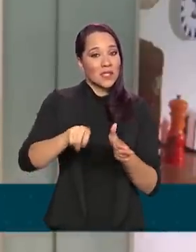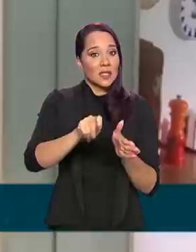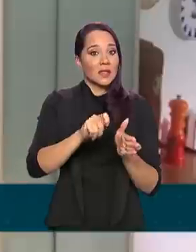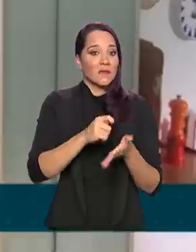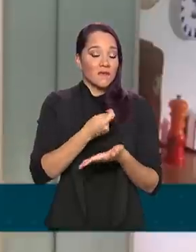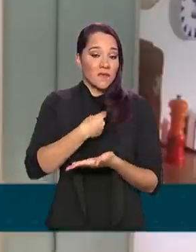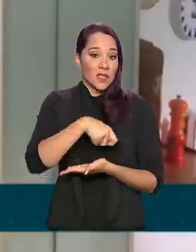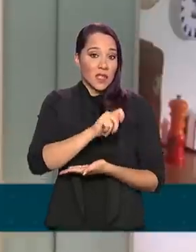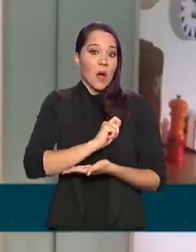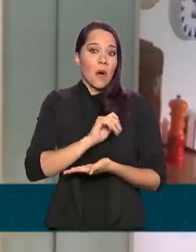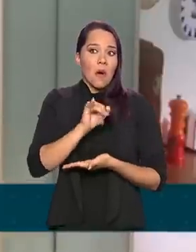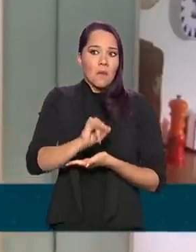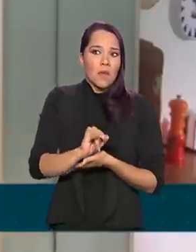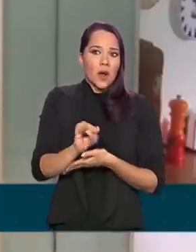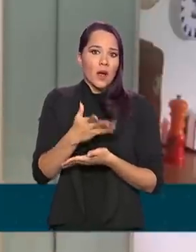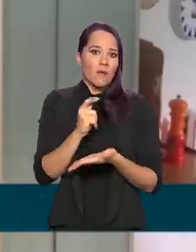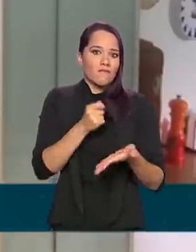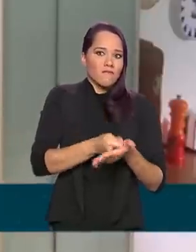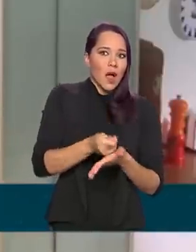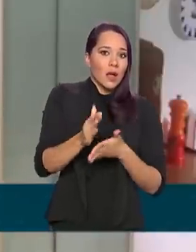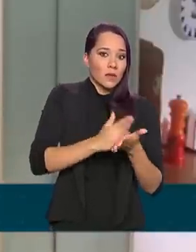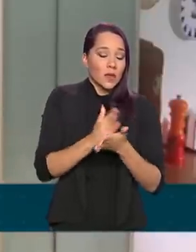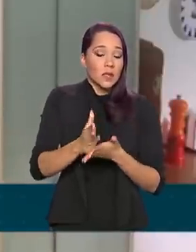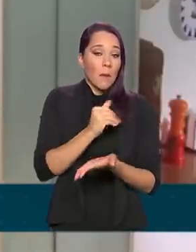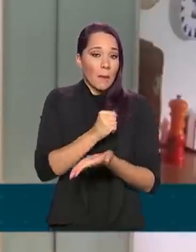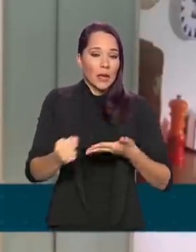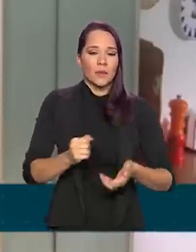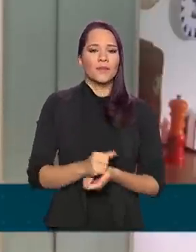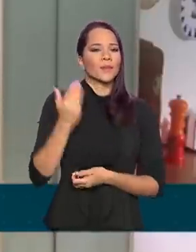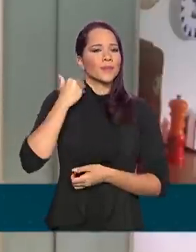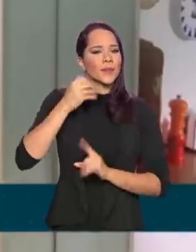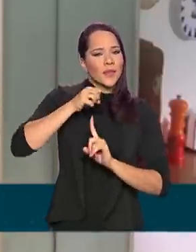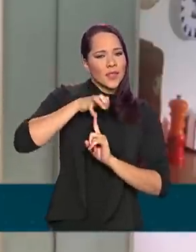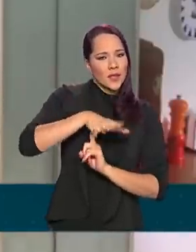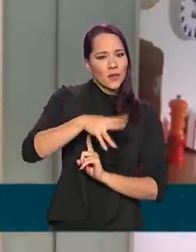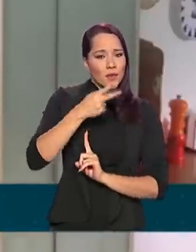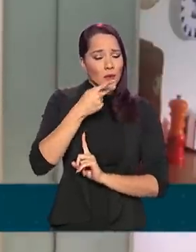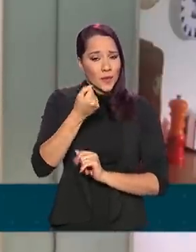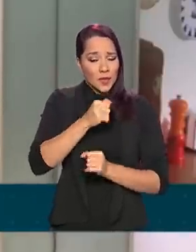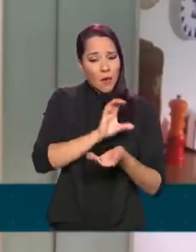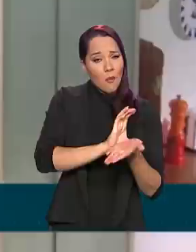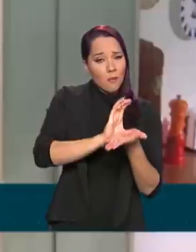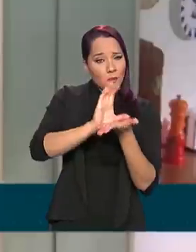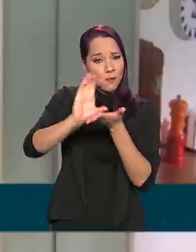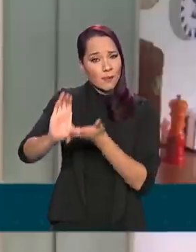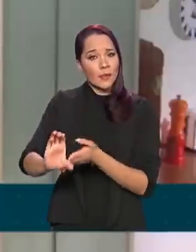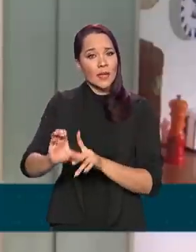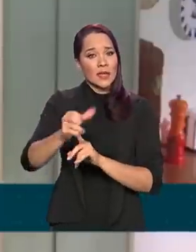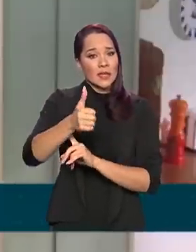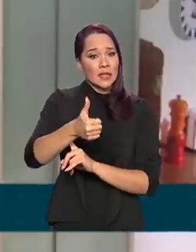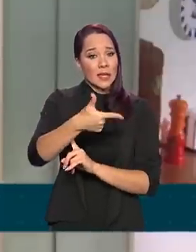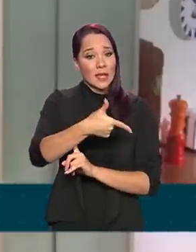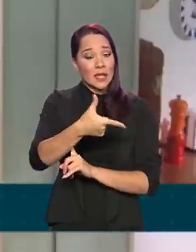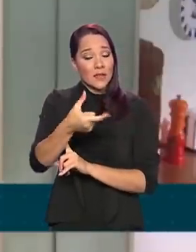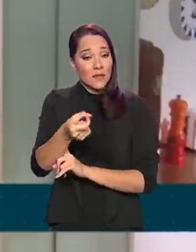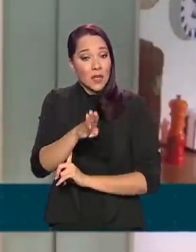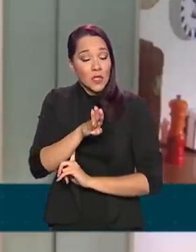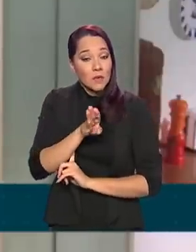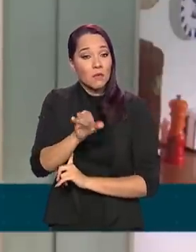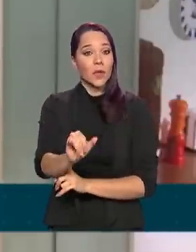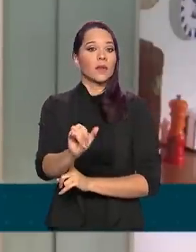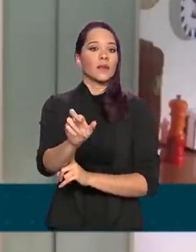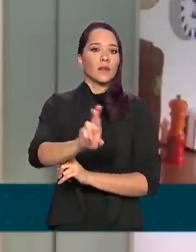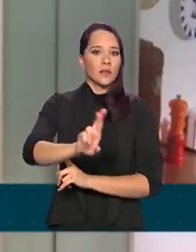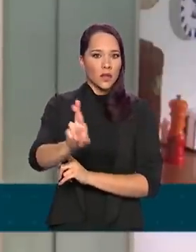possíveis perdas. De acordo com o Banco Central, devem ser injetados 120 bilhões de